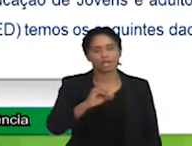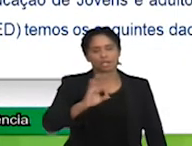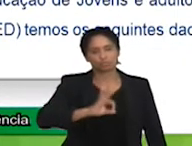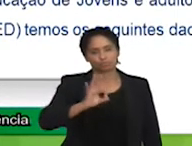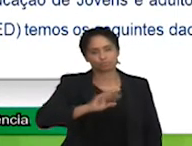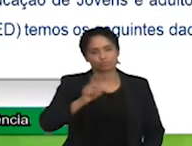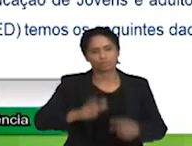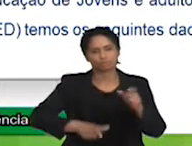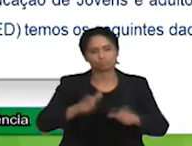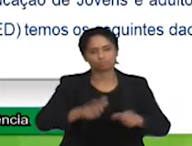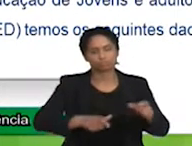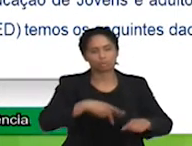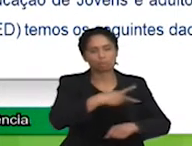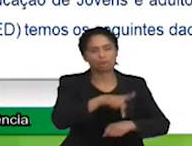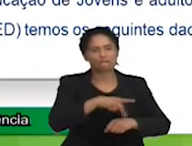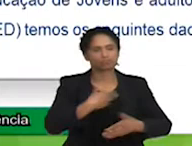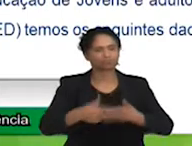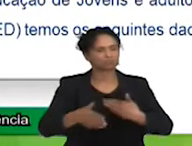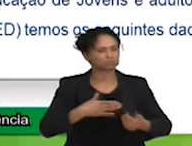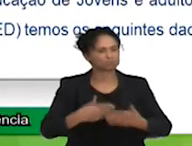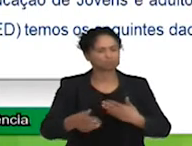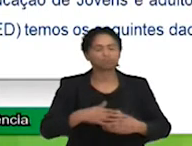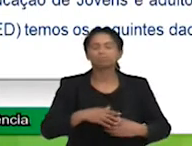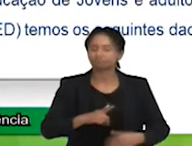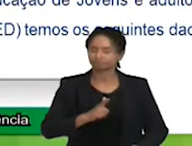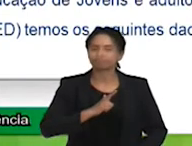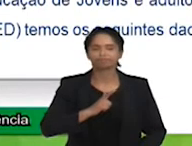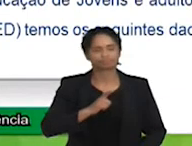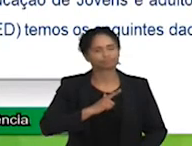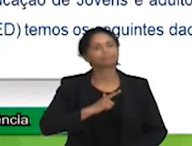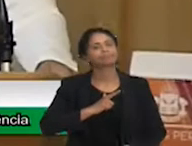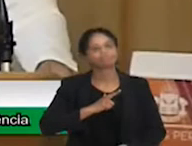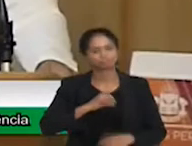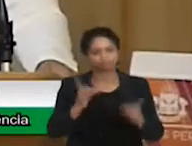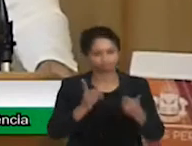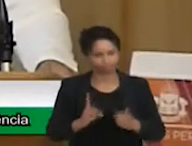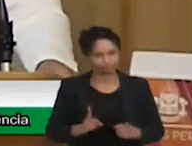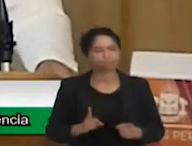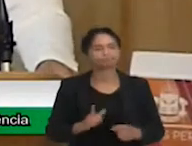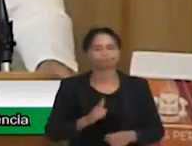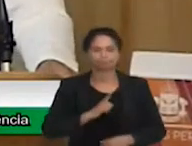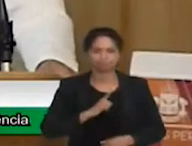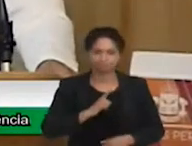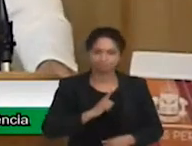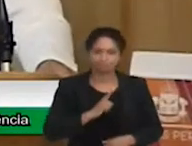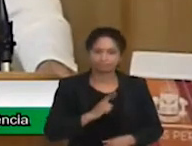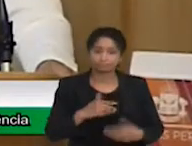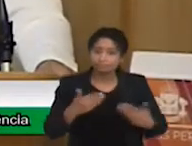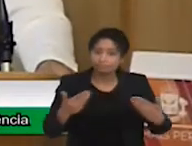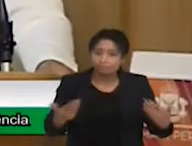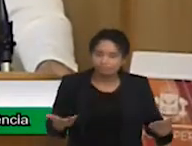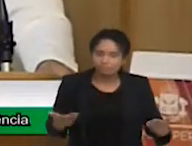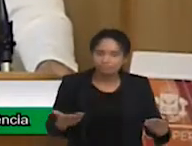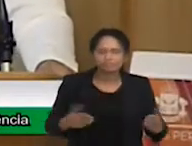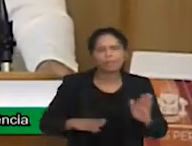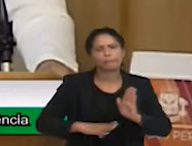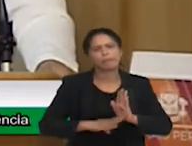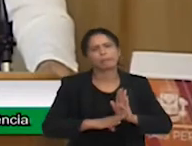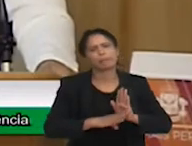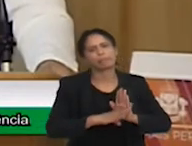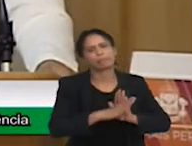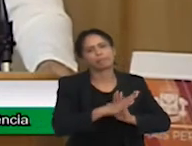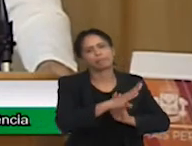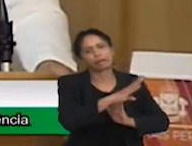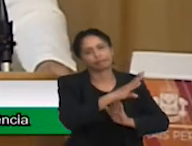qualquer país possui algum tipo de deficiência. Então, quer dizer, a gente tem um número muito grande de pessoas com